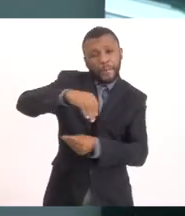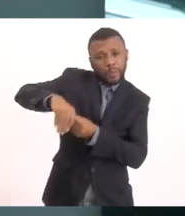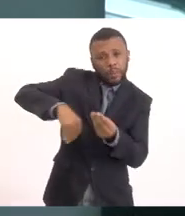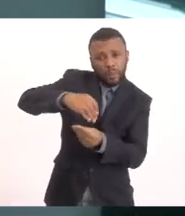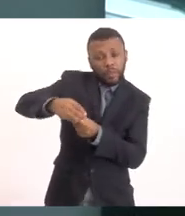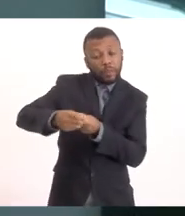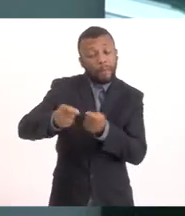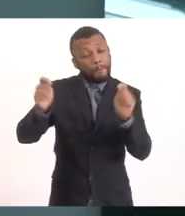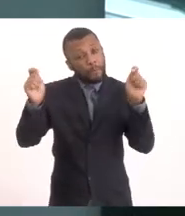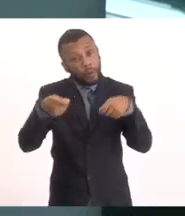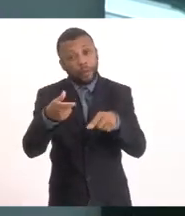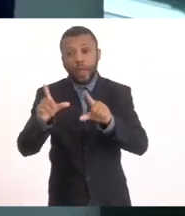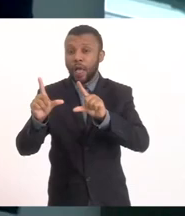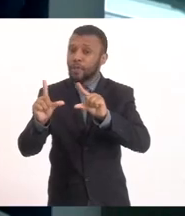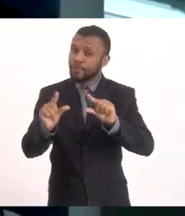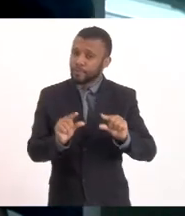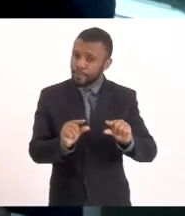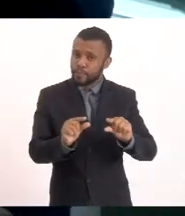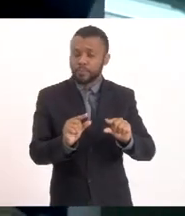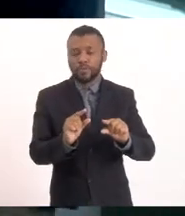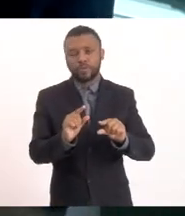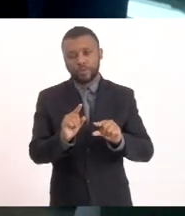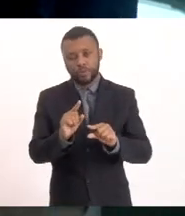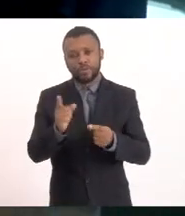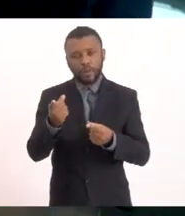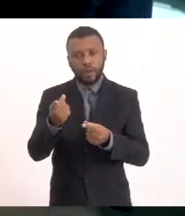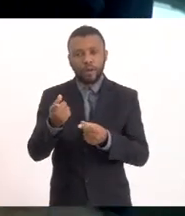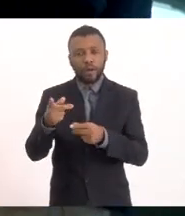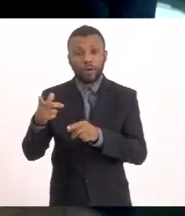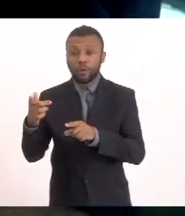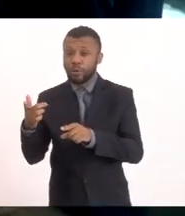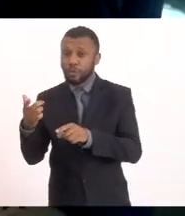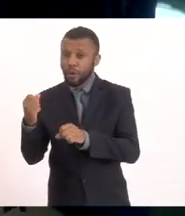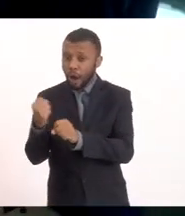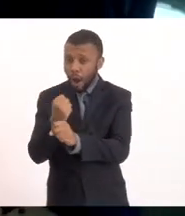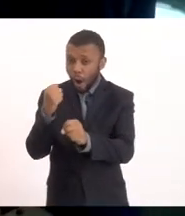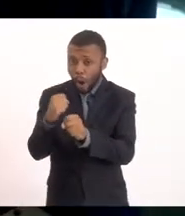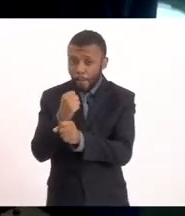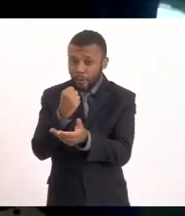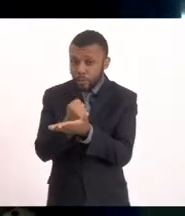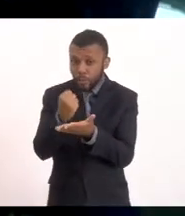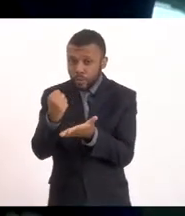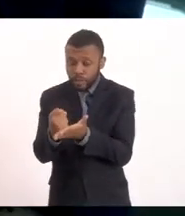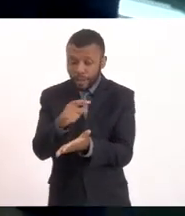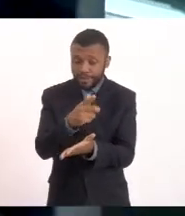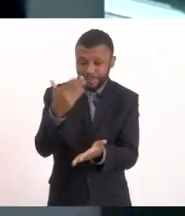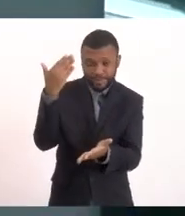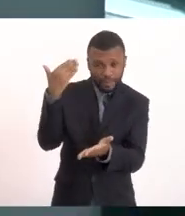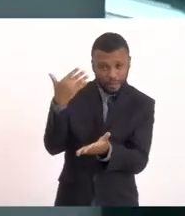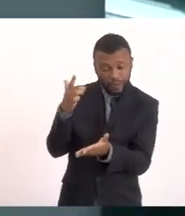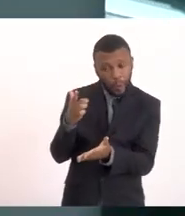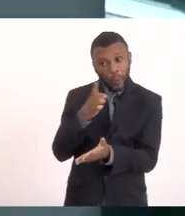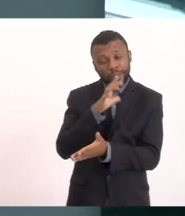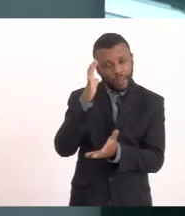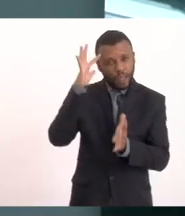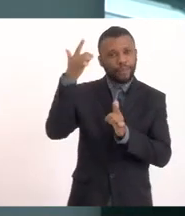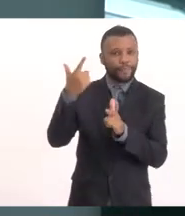Minimizados com a obra do contrato anterior Então a gente consegue ver que